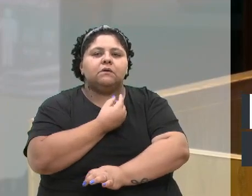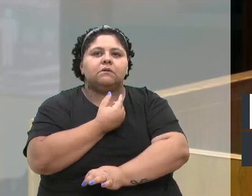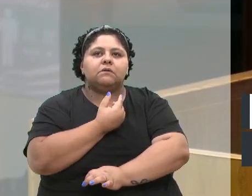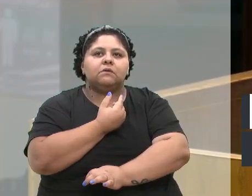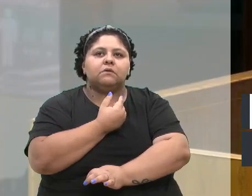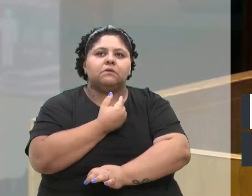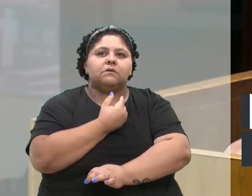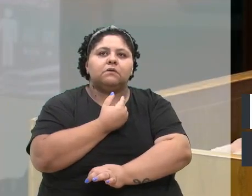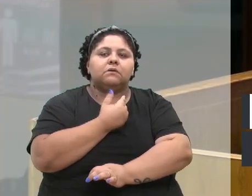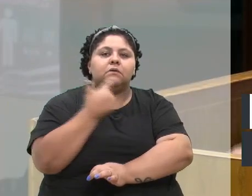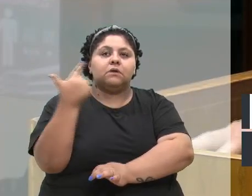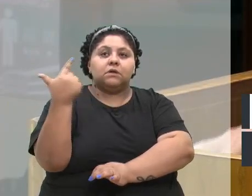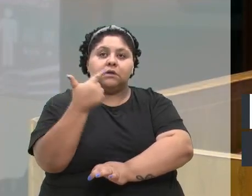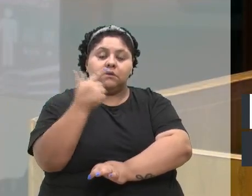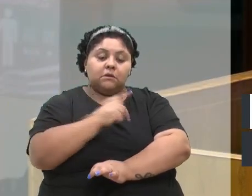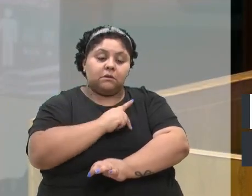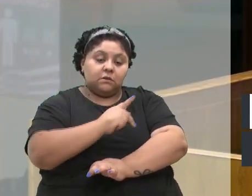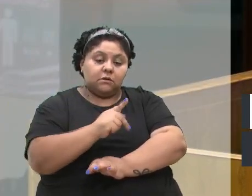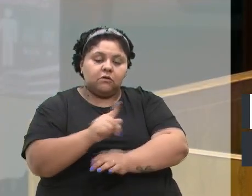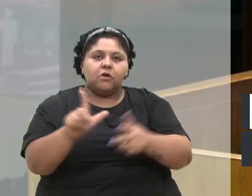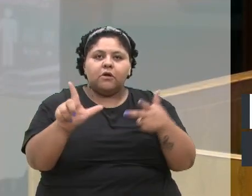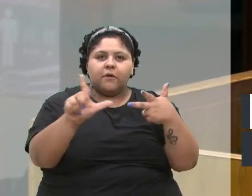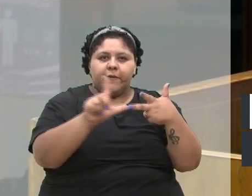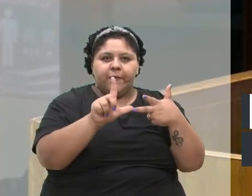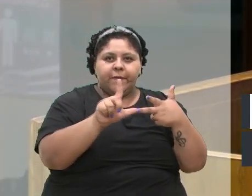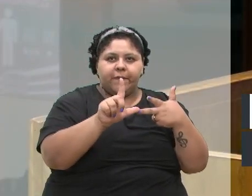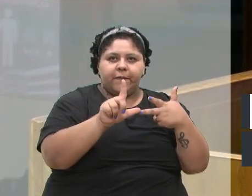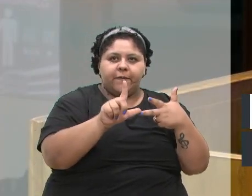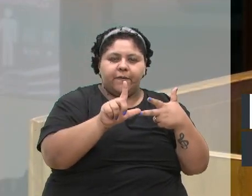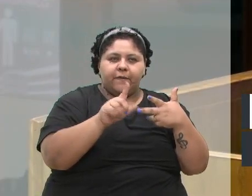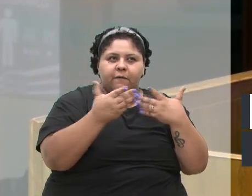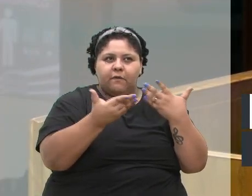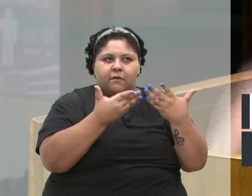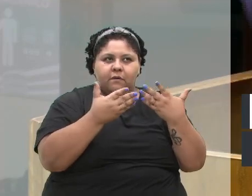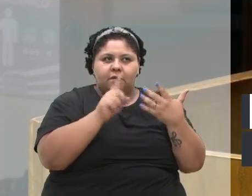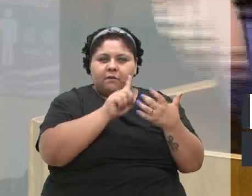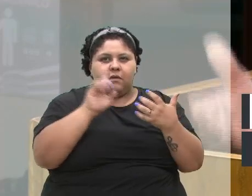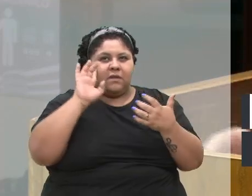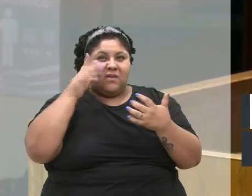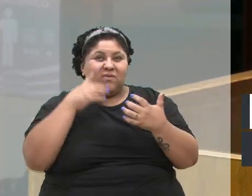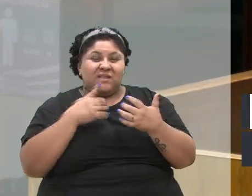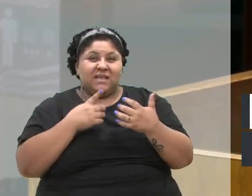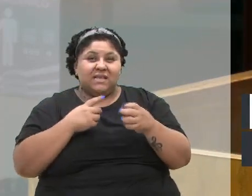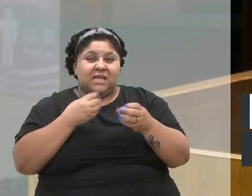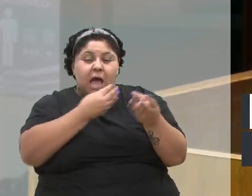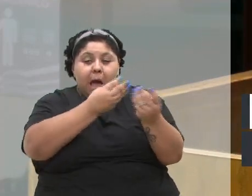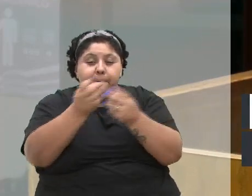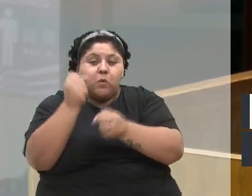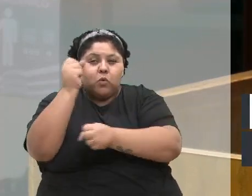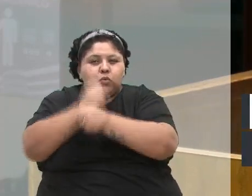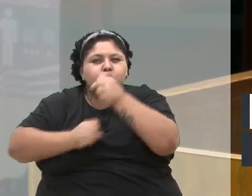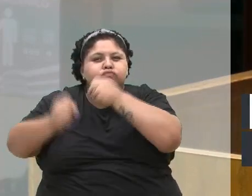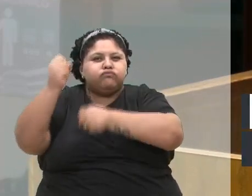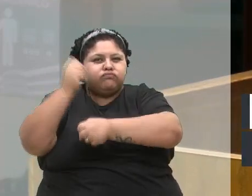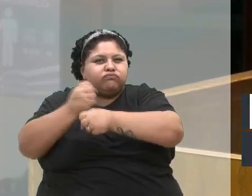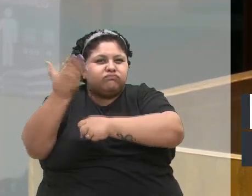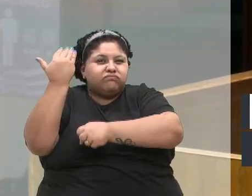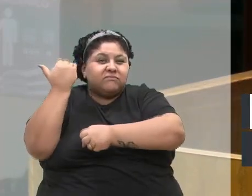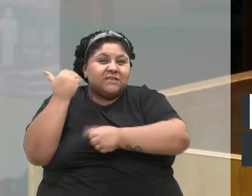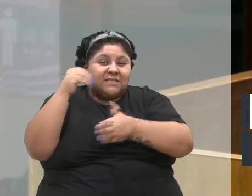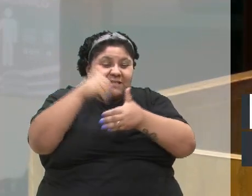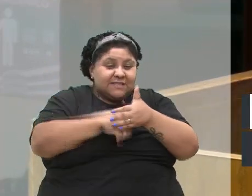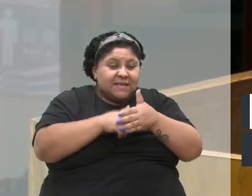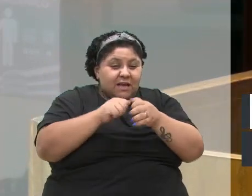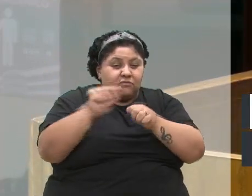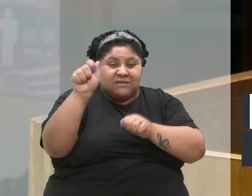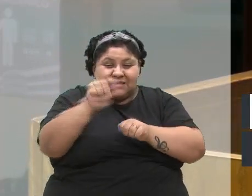e segundo o presidente do Legislativo, algo que não acontece há duas décadas, dentro da Assembleia Legislativa